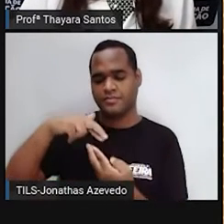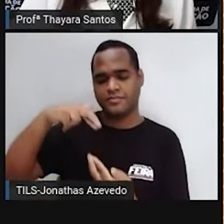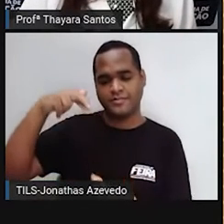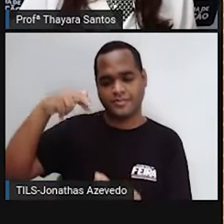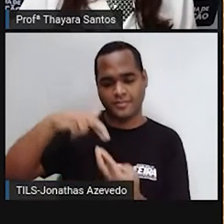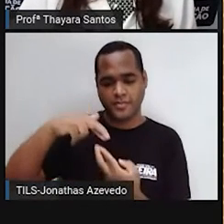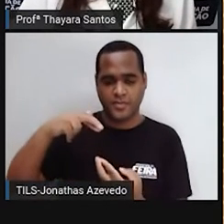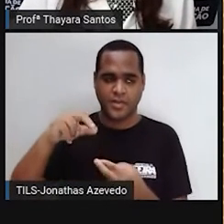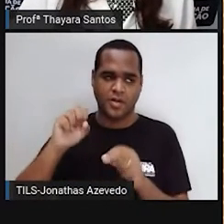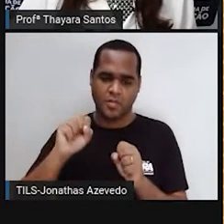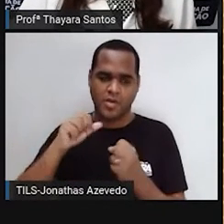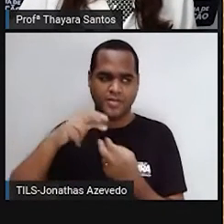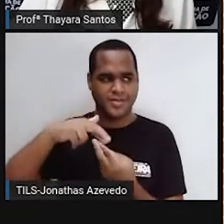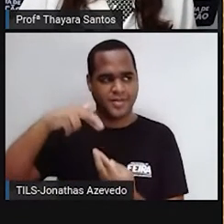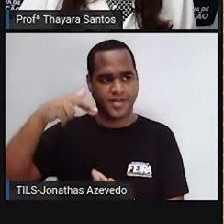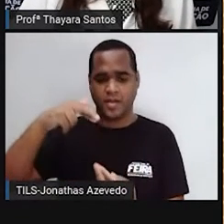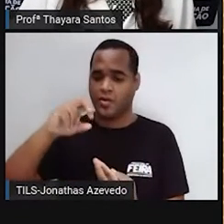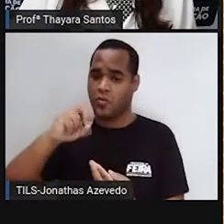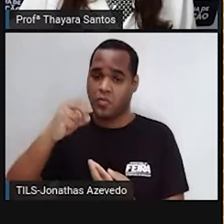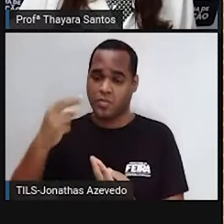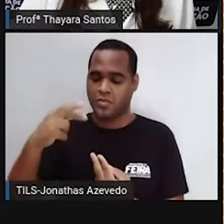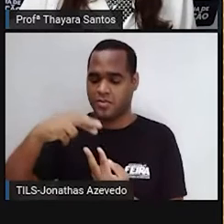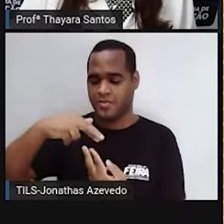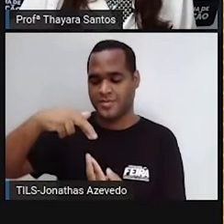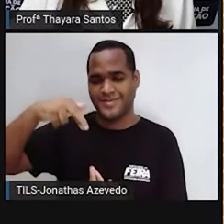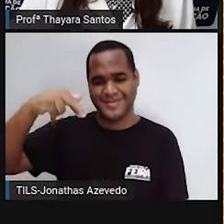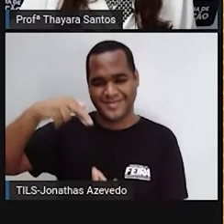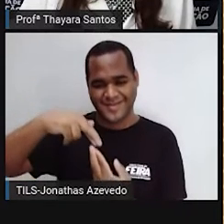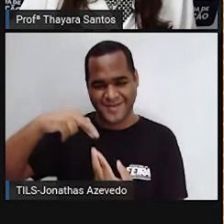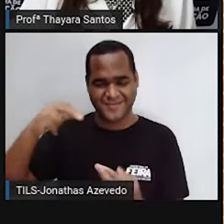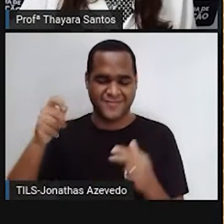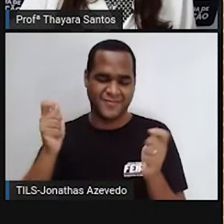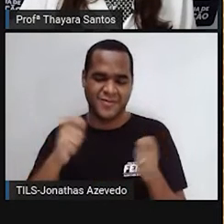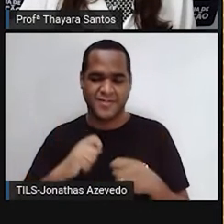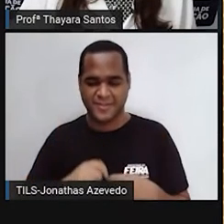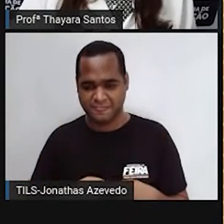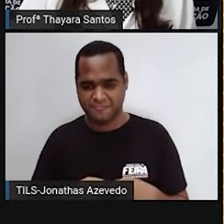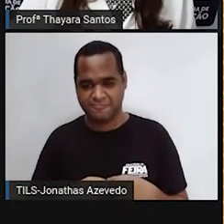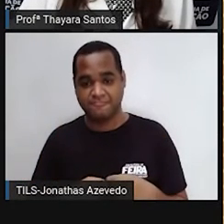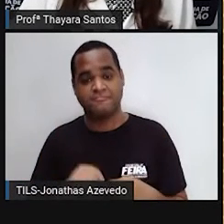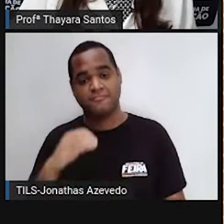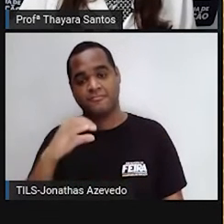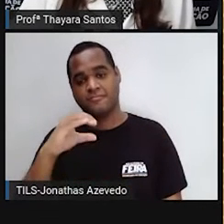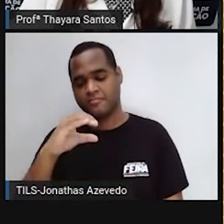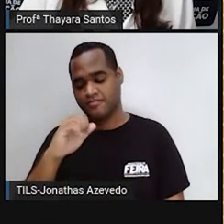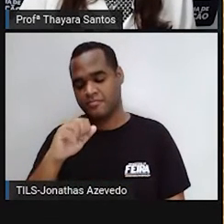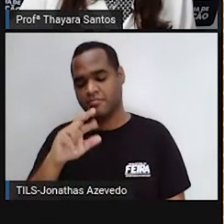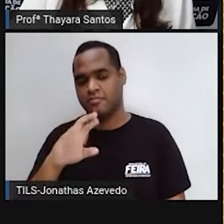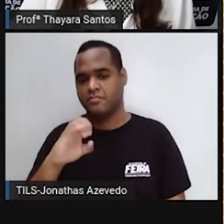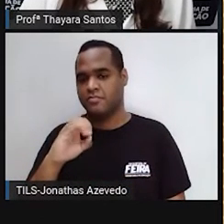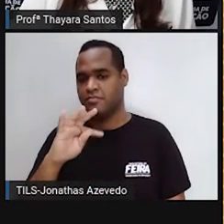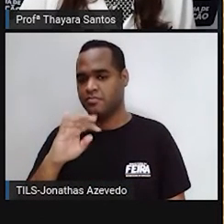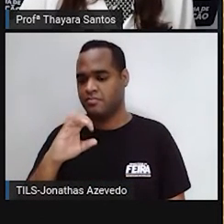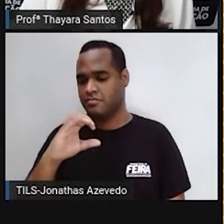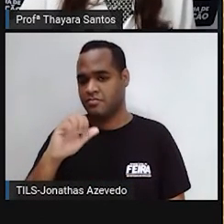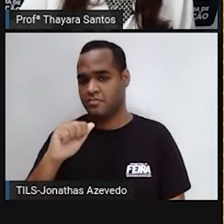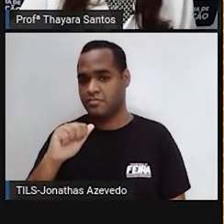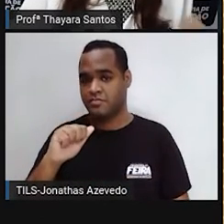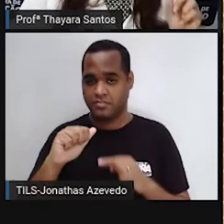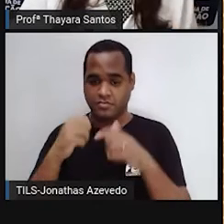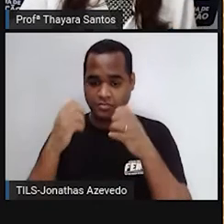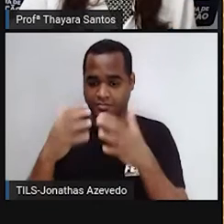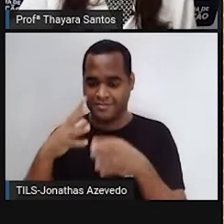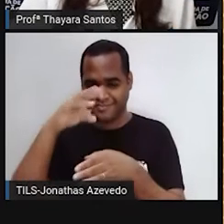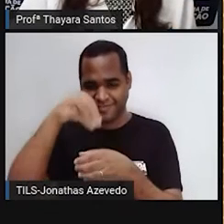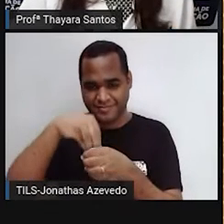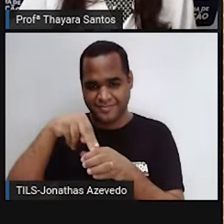o RNA. Então, ele tem essas partes aqui, a gente tem a carioteca, que é essa parte mais externa do núcleo, essa